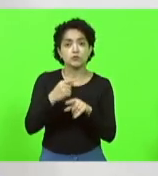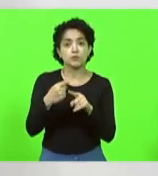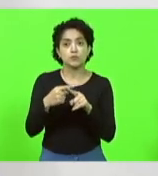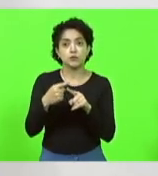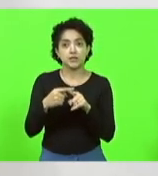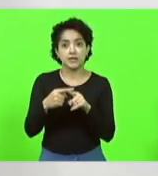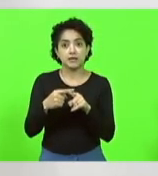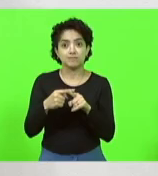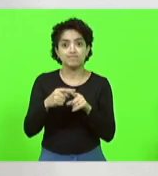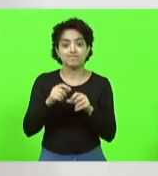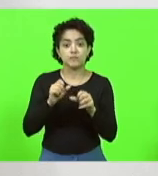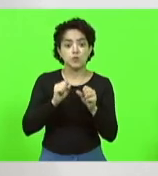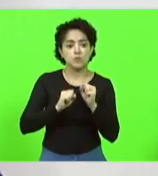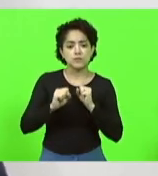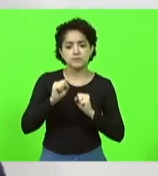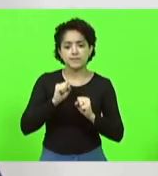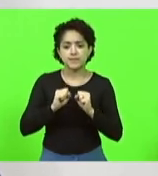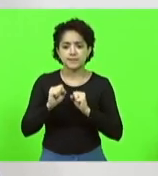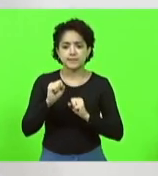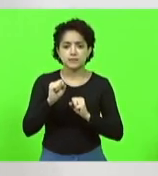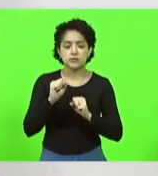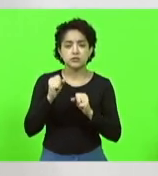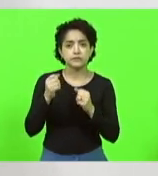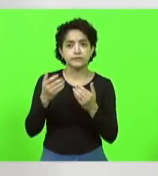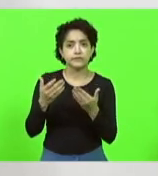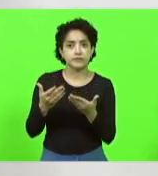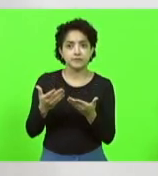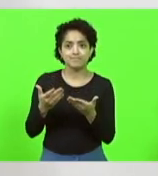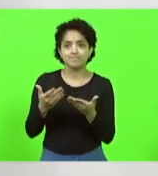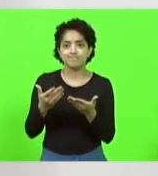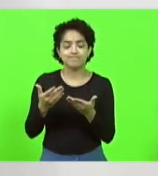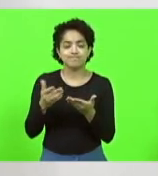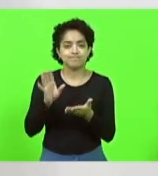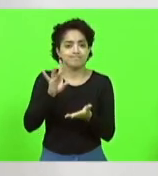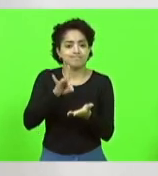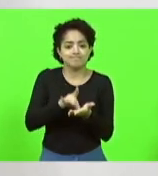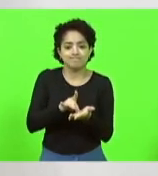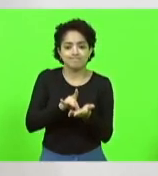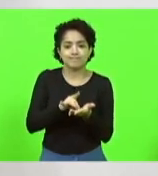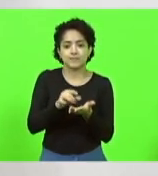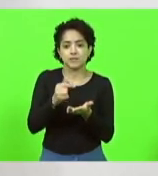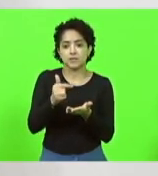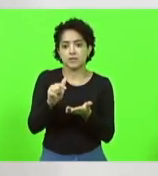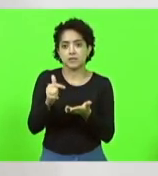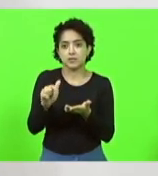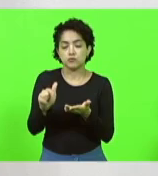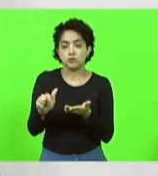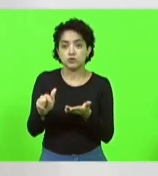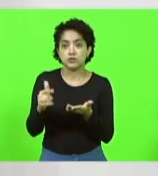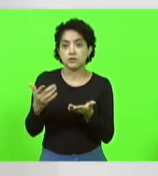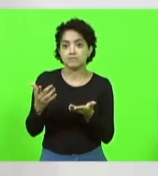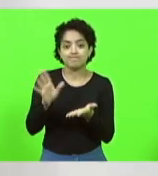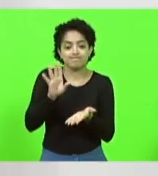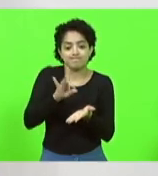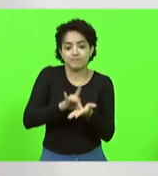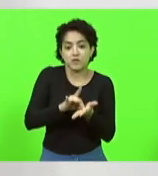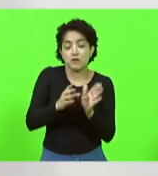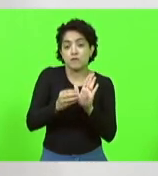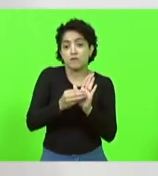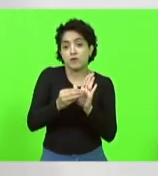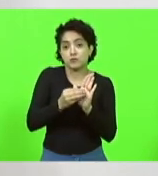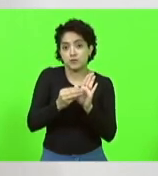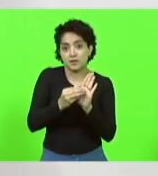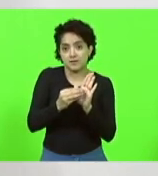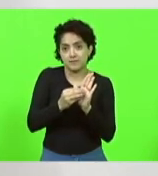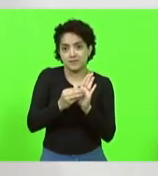expectativa e essa expectativa não se confirmava, porque não era concretizado aquilo que se